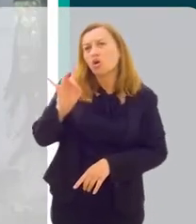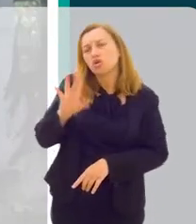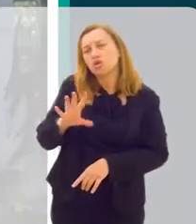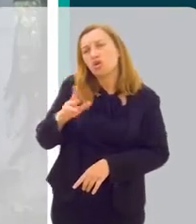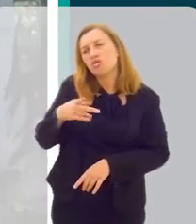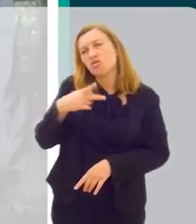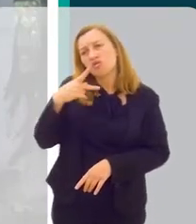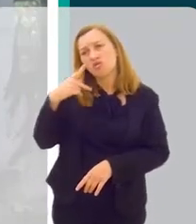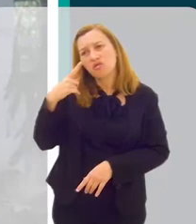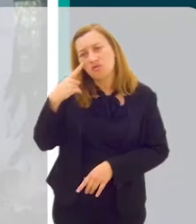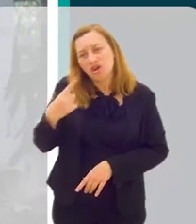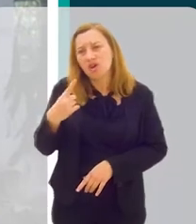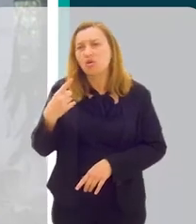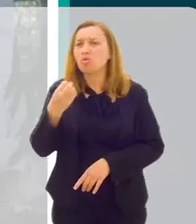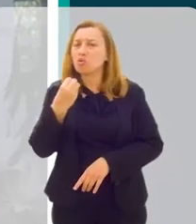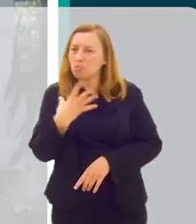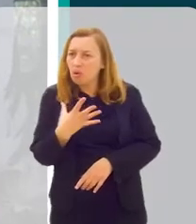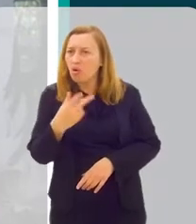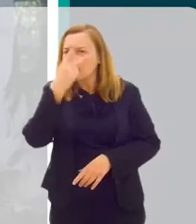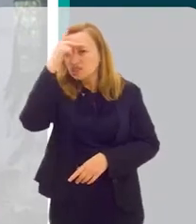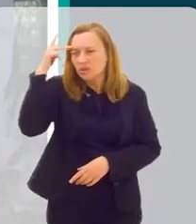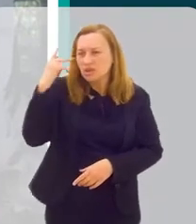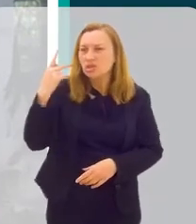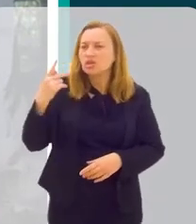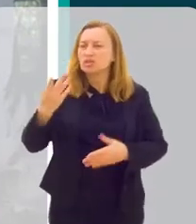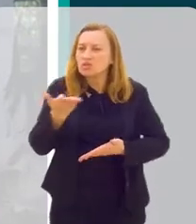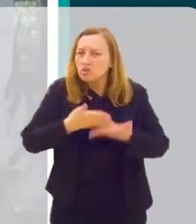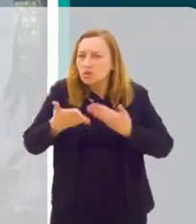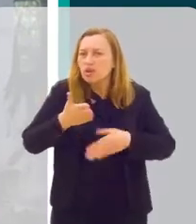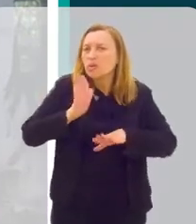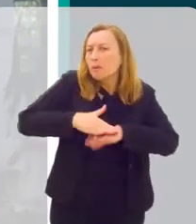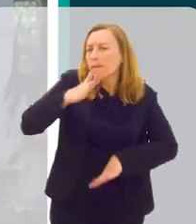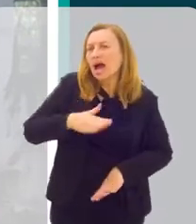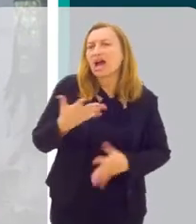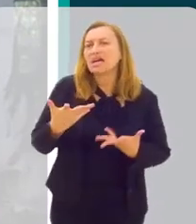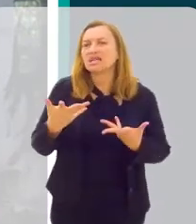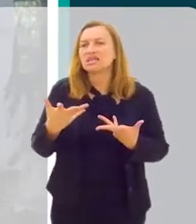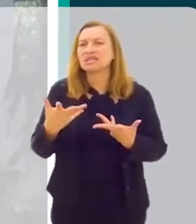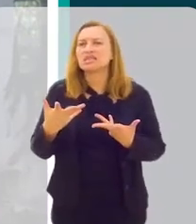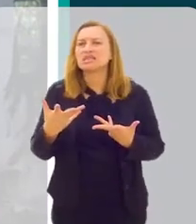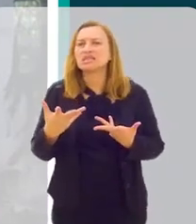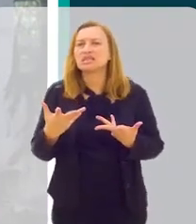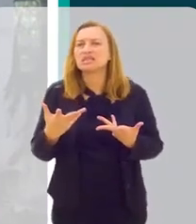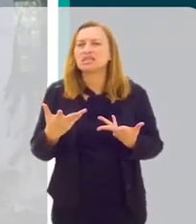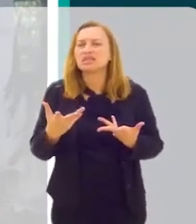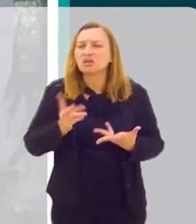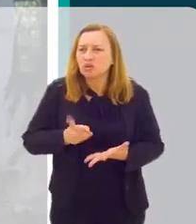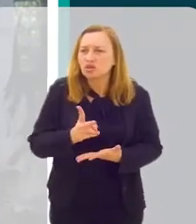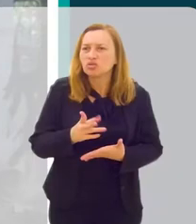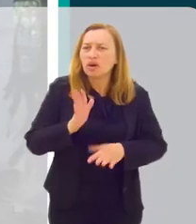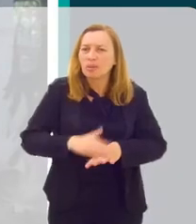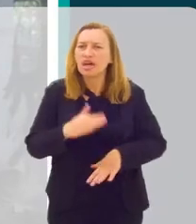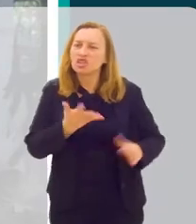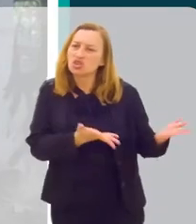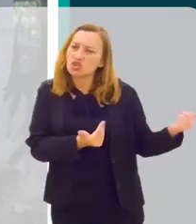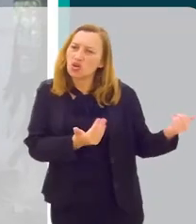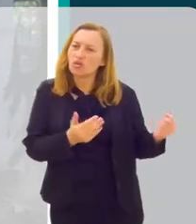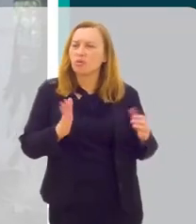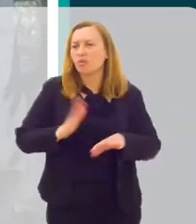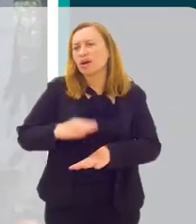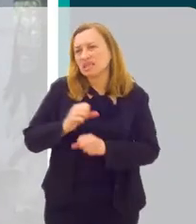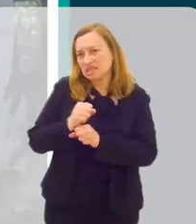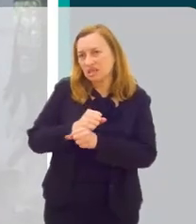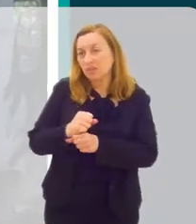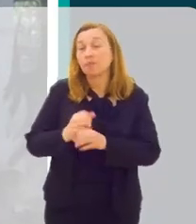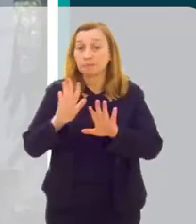ou não? Você só vê como positivo o fato de, hoje em dia, as pessoas estão se cuidando mais e permanecerem mais